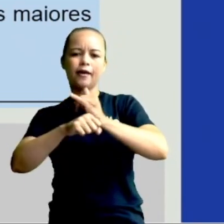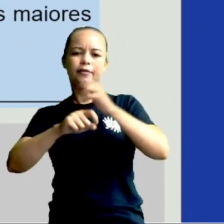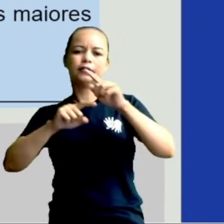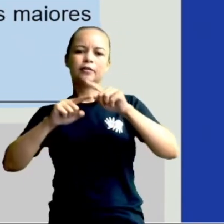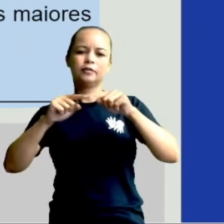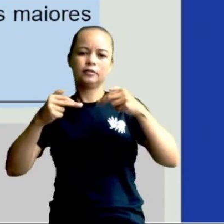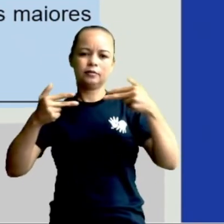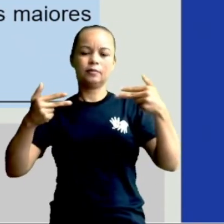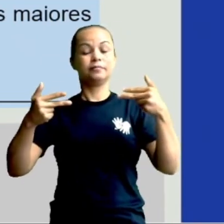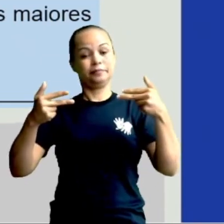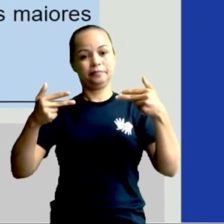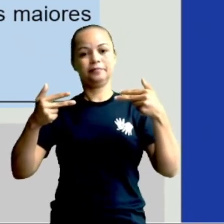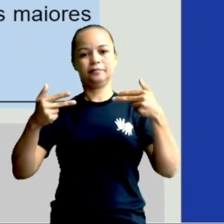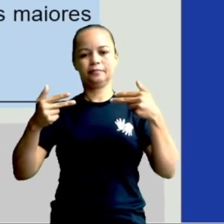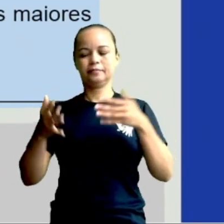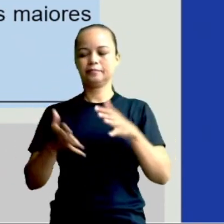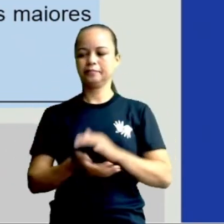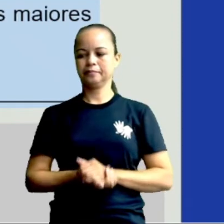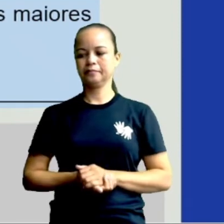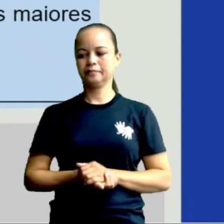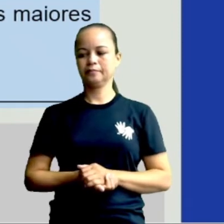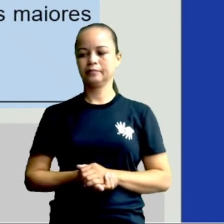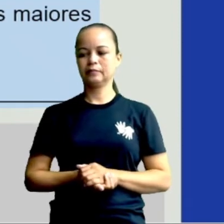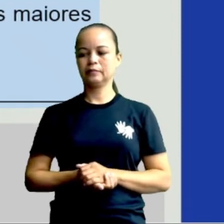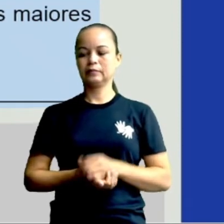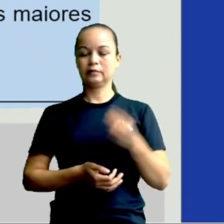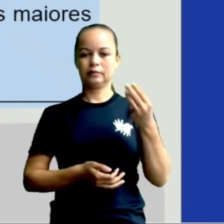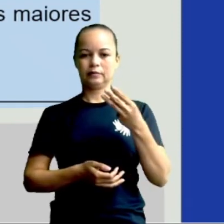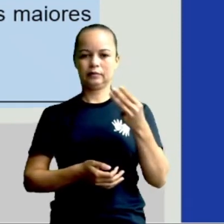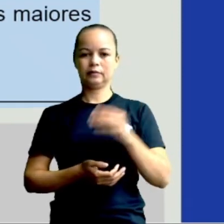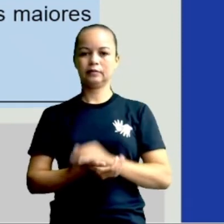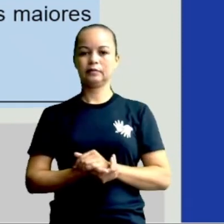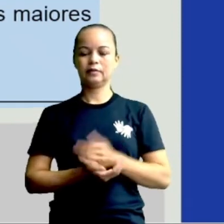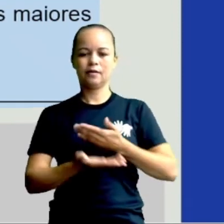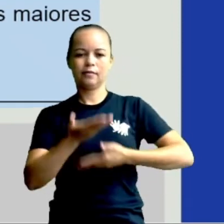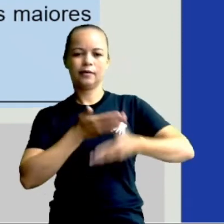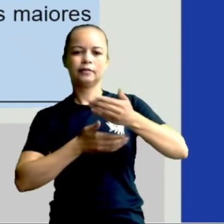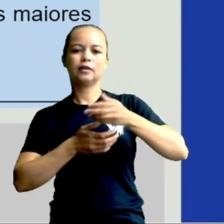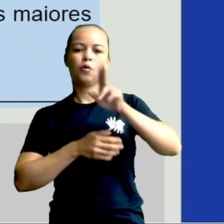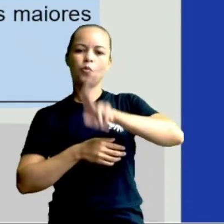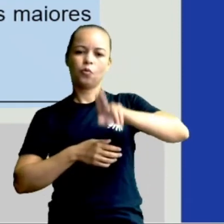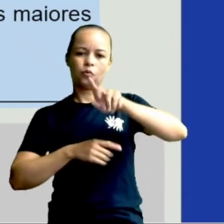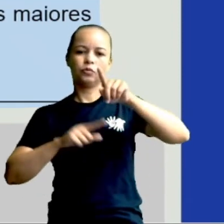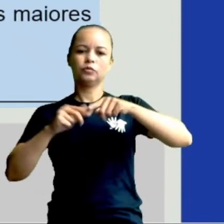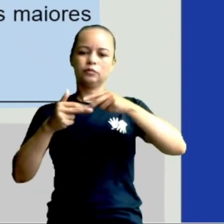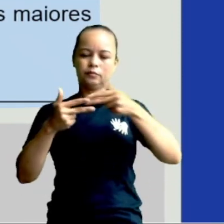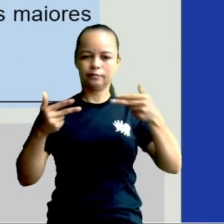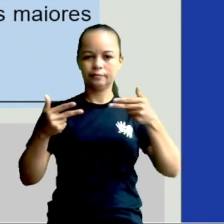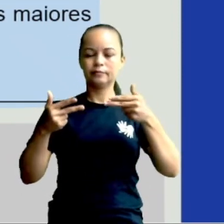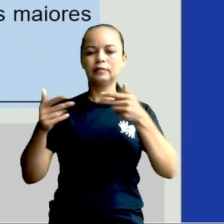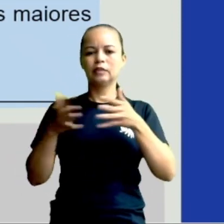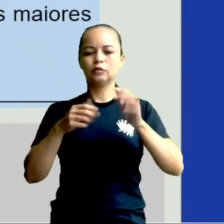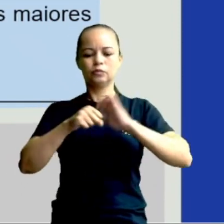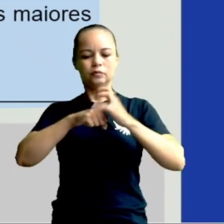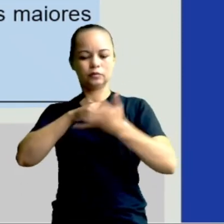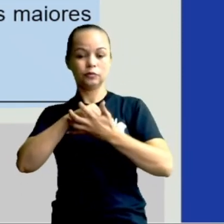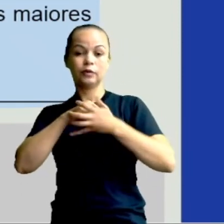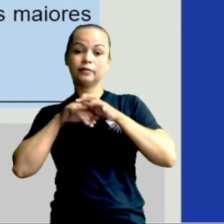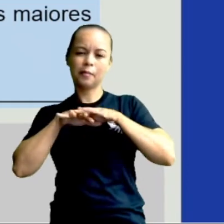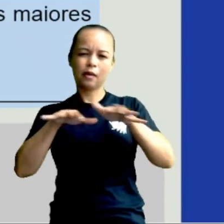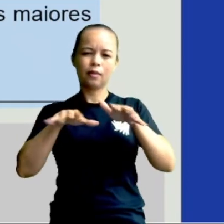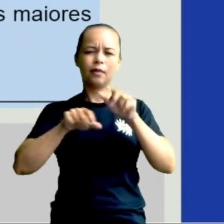eletrônicos. 3. Em relação ao uso dos aparelhos eletrônicos durante a pandemia,